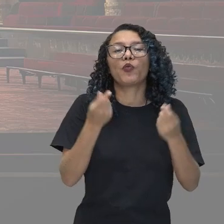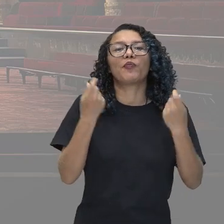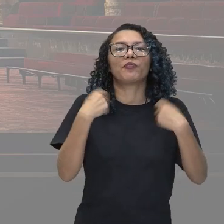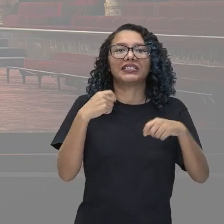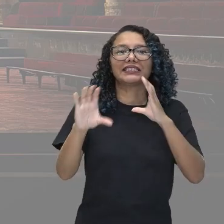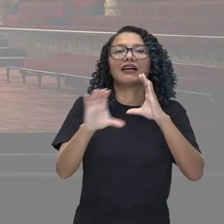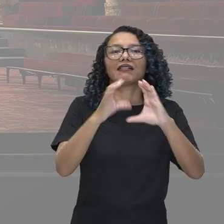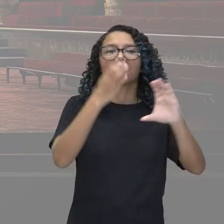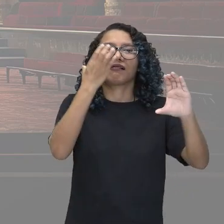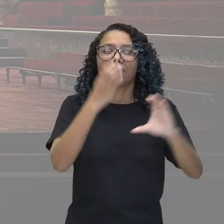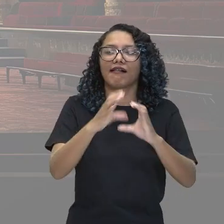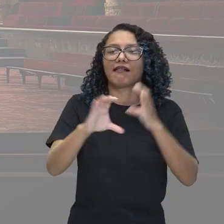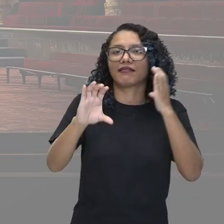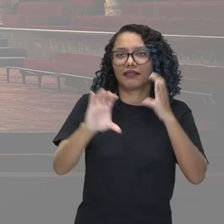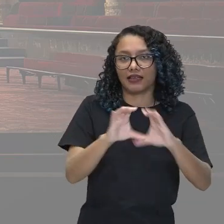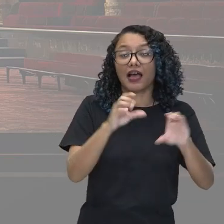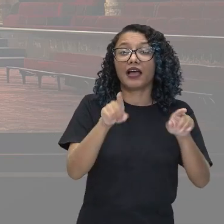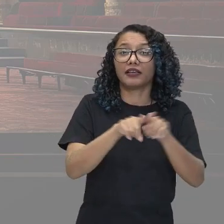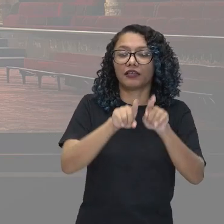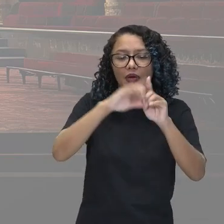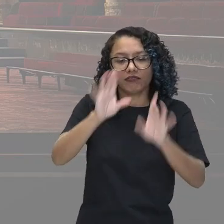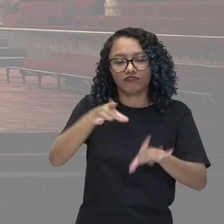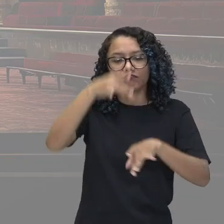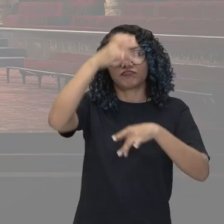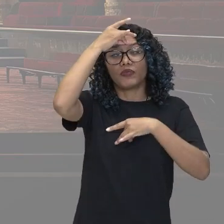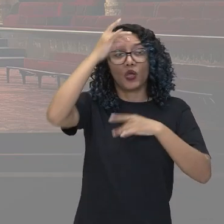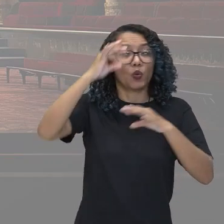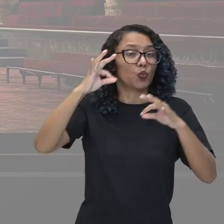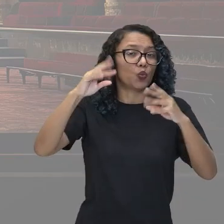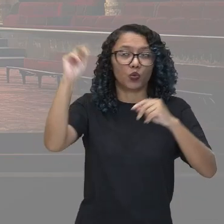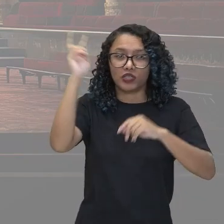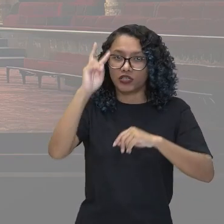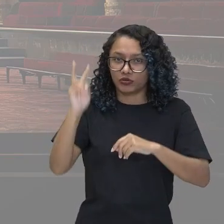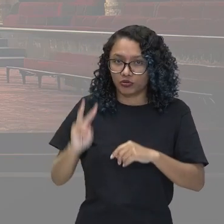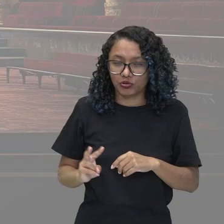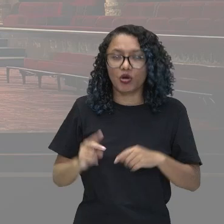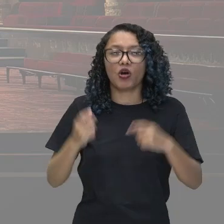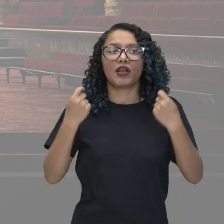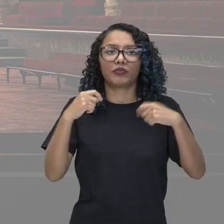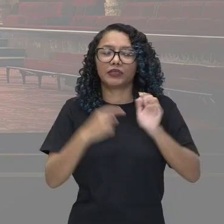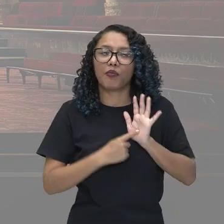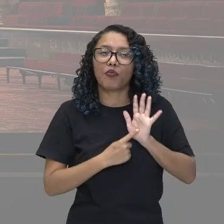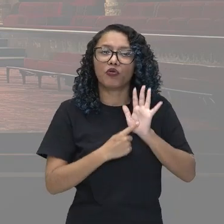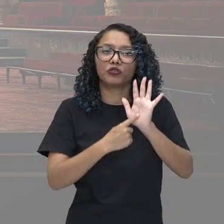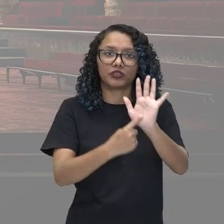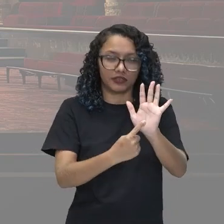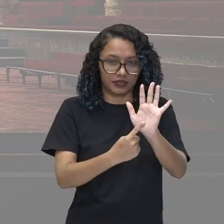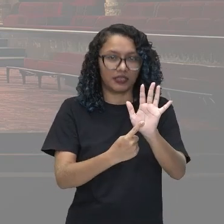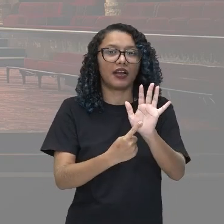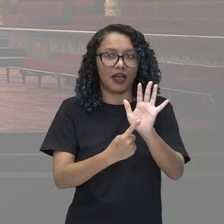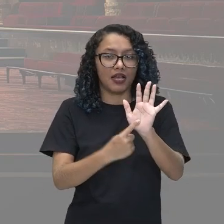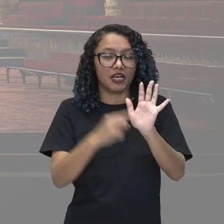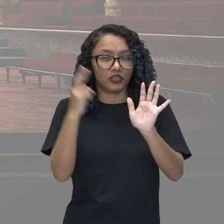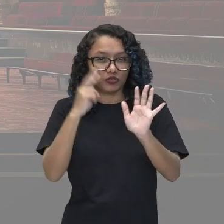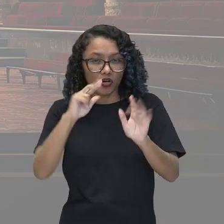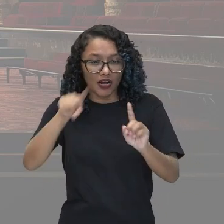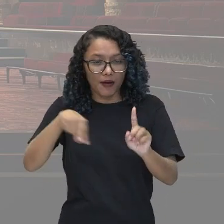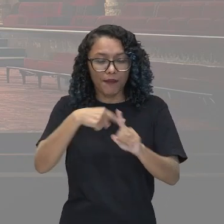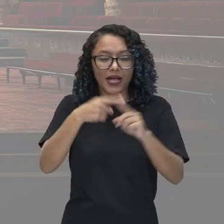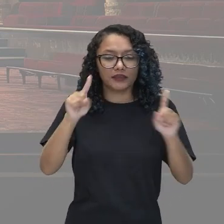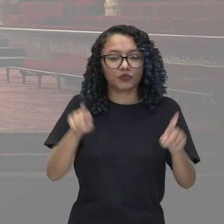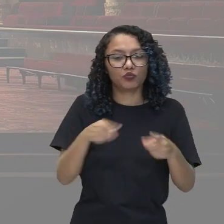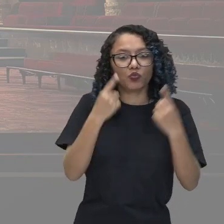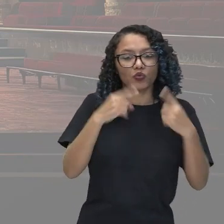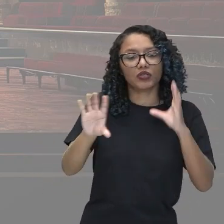mas eles têm que interpretar toda a história. E toda ela é acompanhada por uma orquestra. Então,